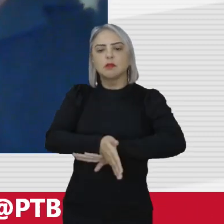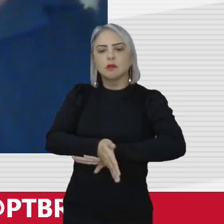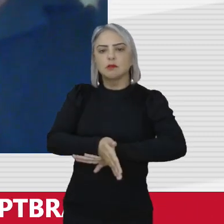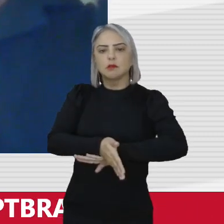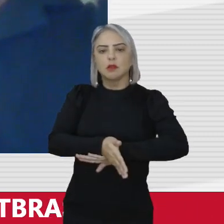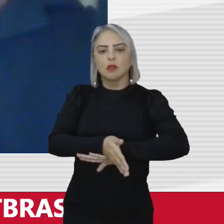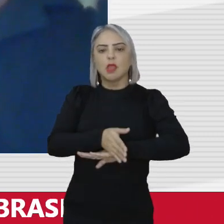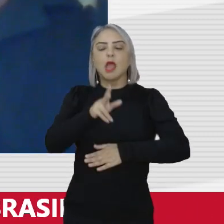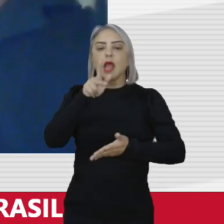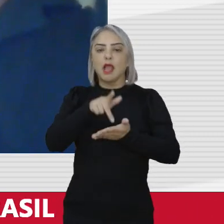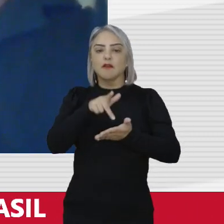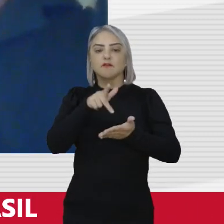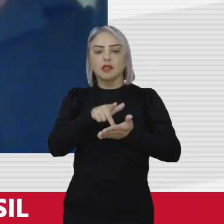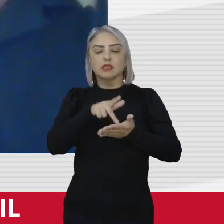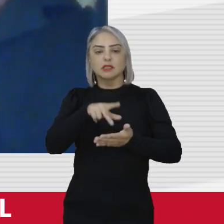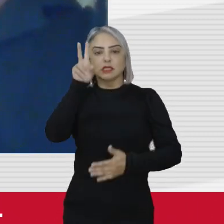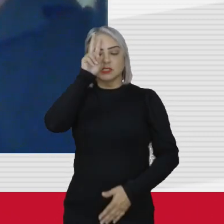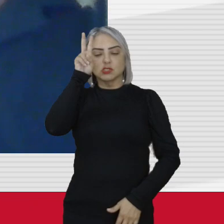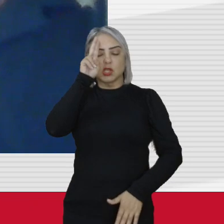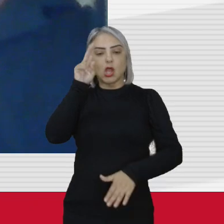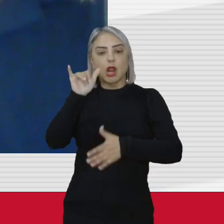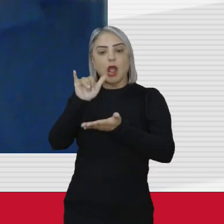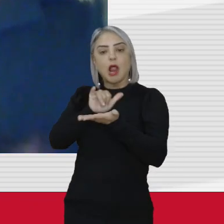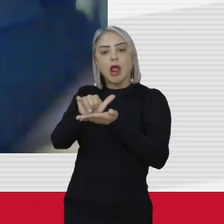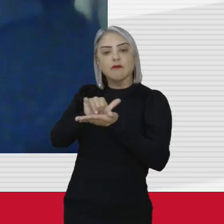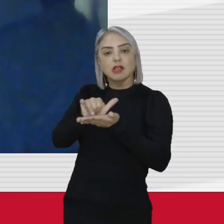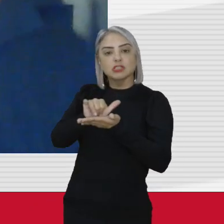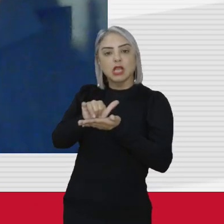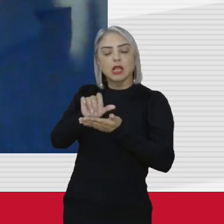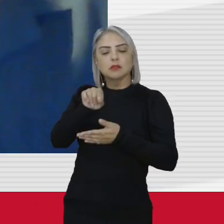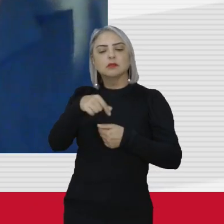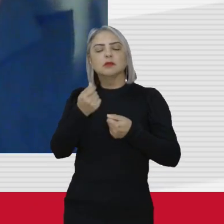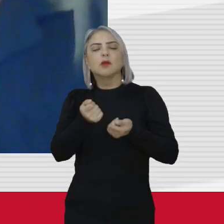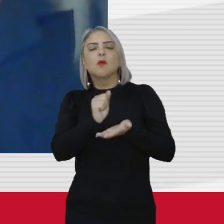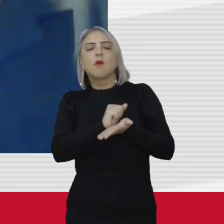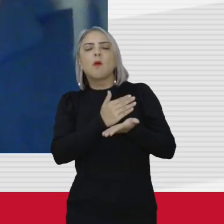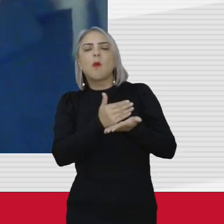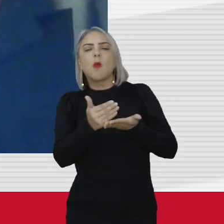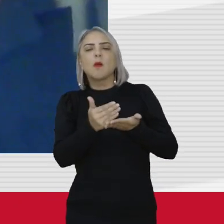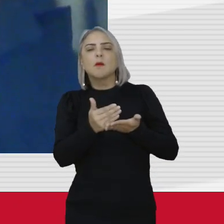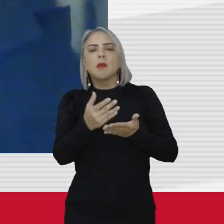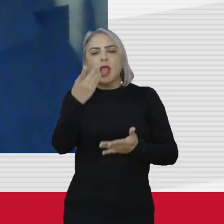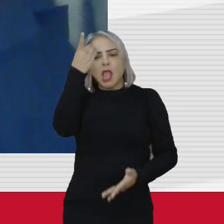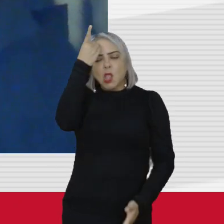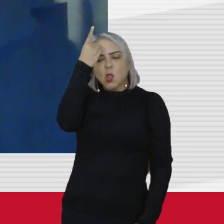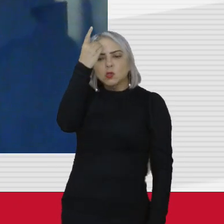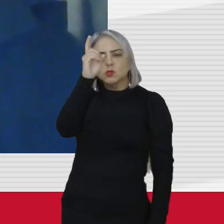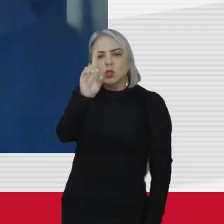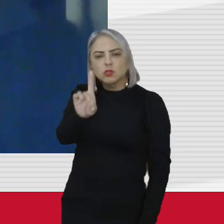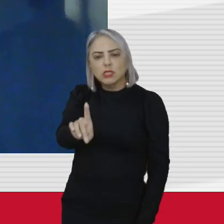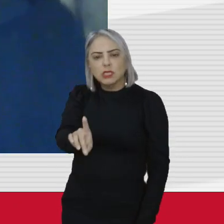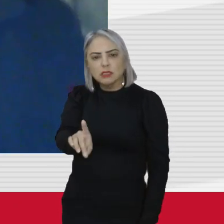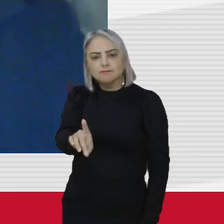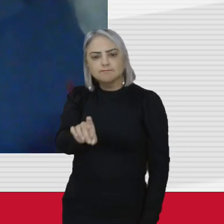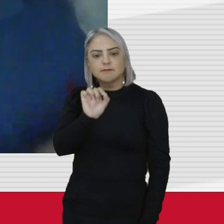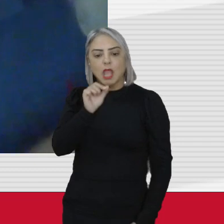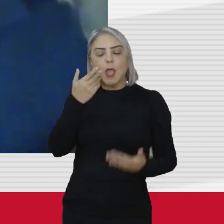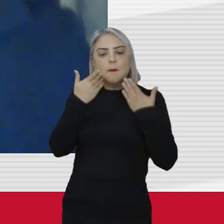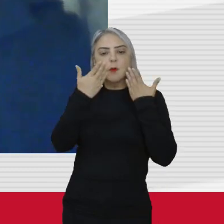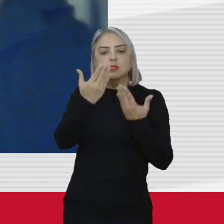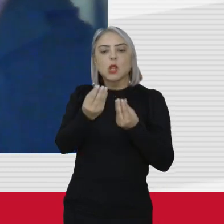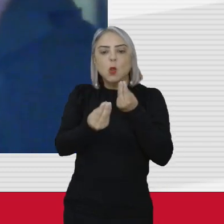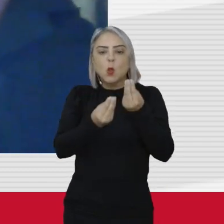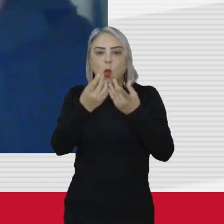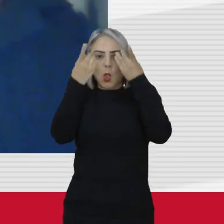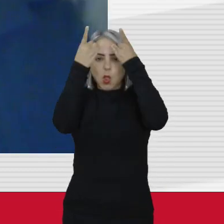A Verdadeira da História da Lava Jato, em que eu começo exatamente com a doutrina de segurança nacional, mostrando como a